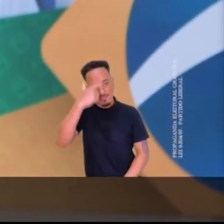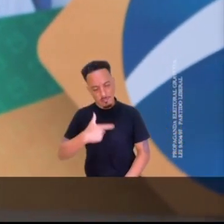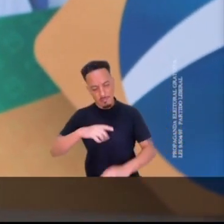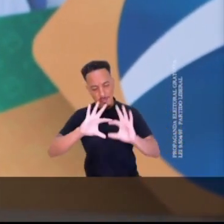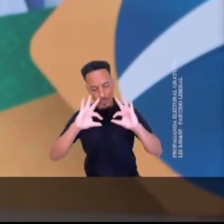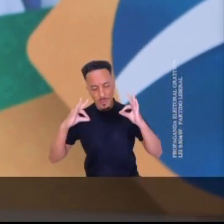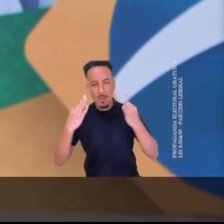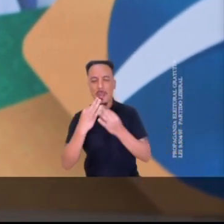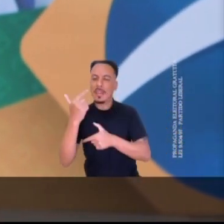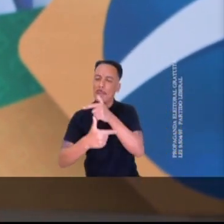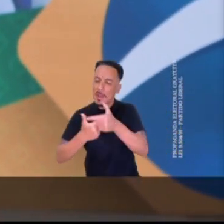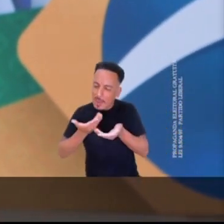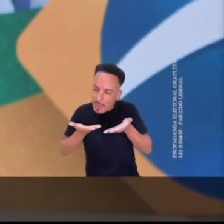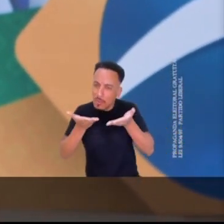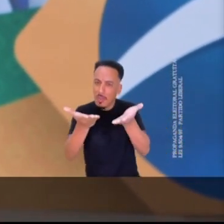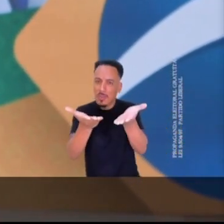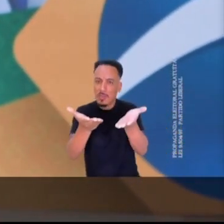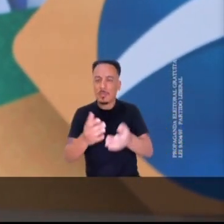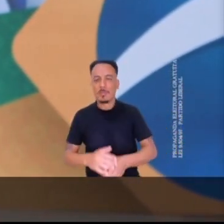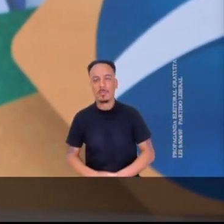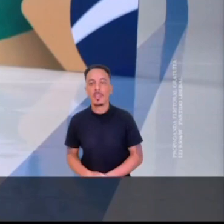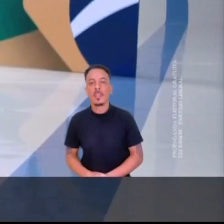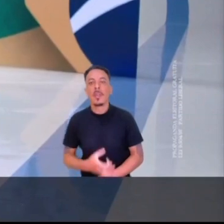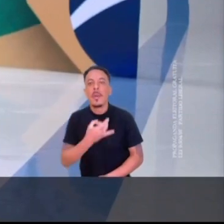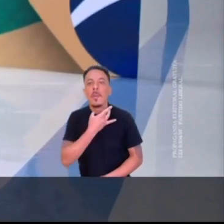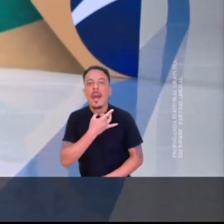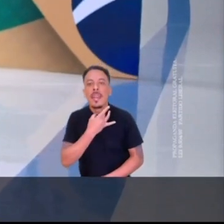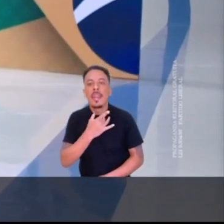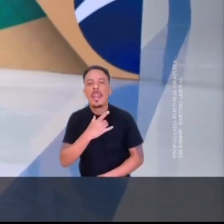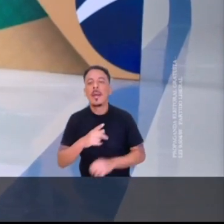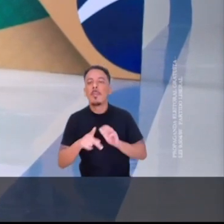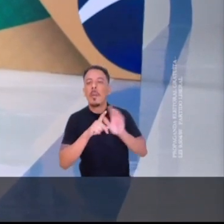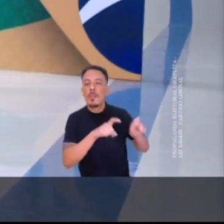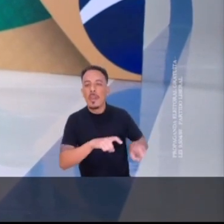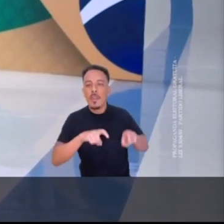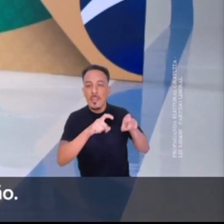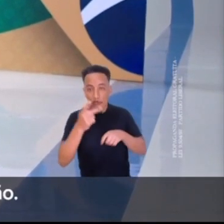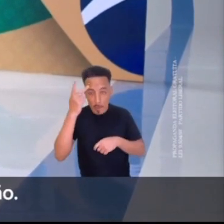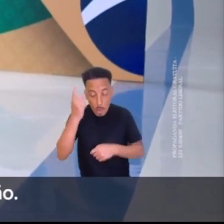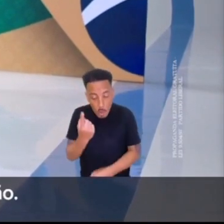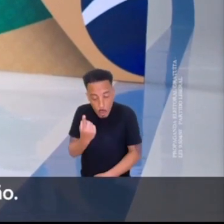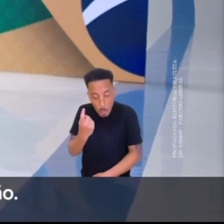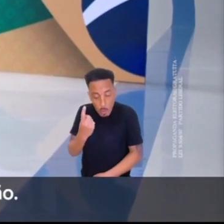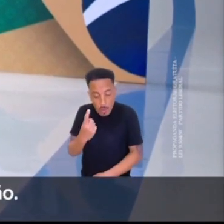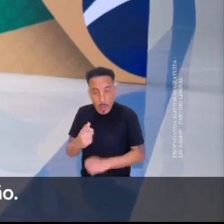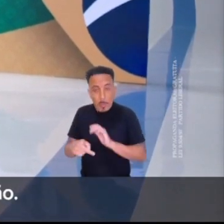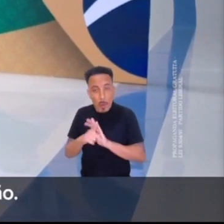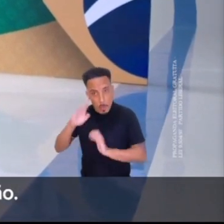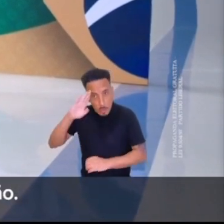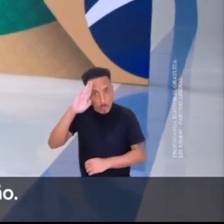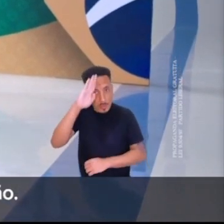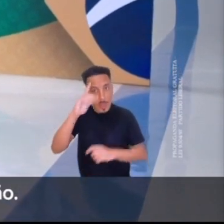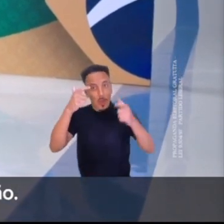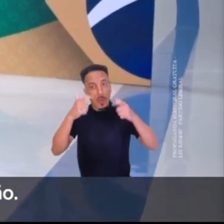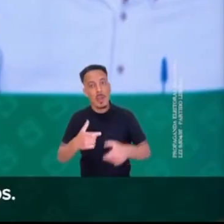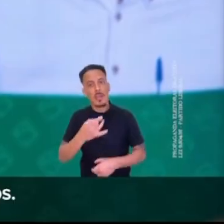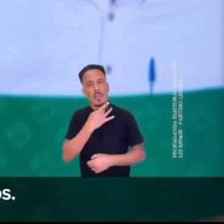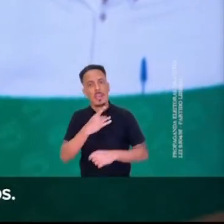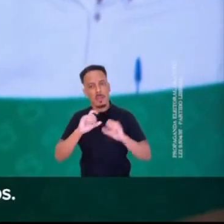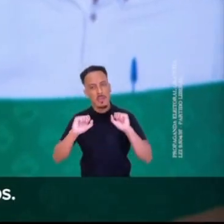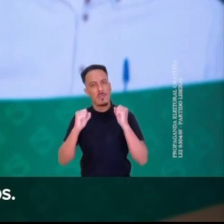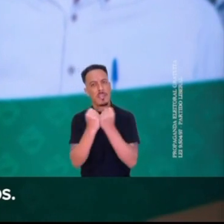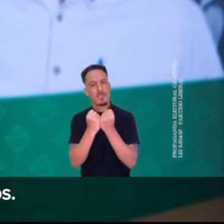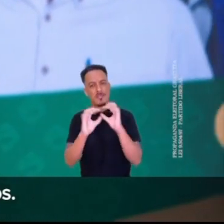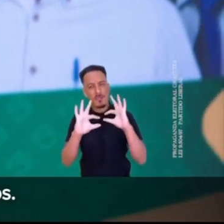Bolsonaro, minha família trabalhando pela sua. De Marília para o interior paulista, a única candidata do Bolsonaro na região.